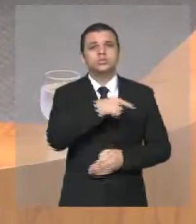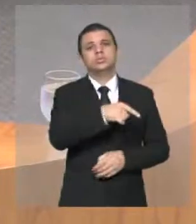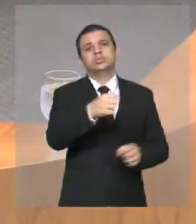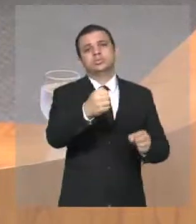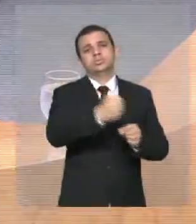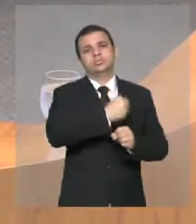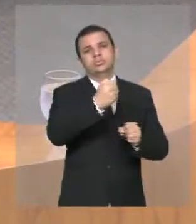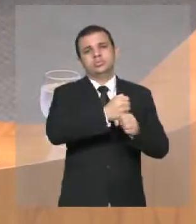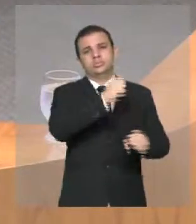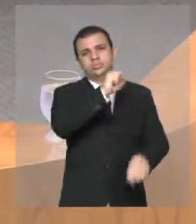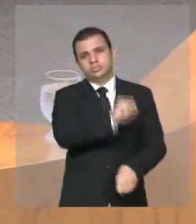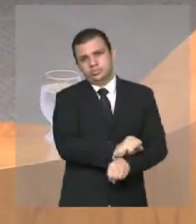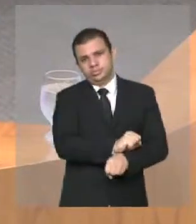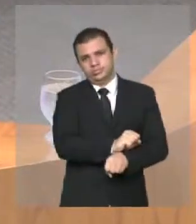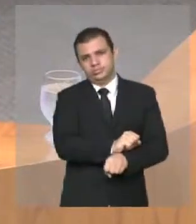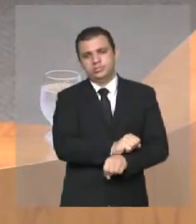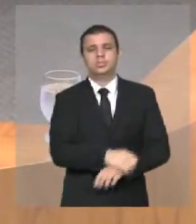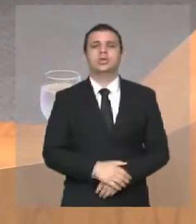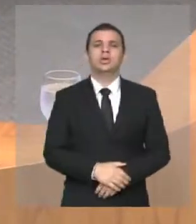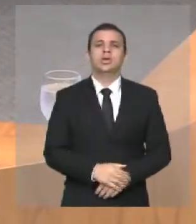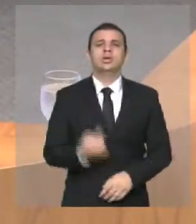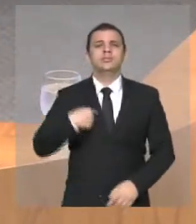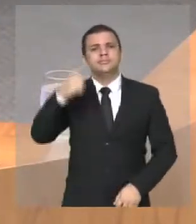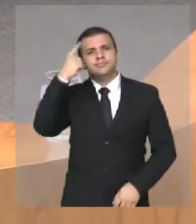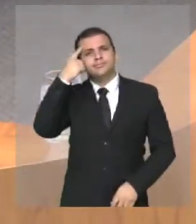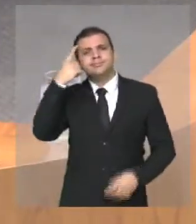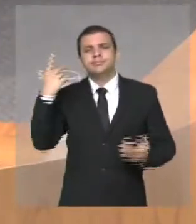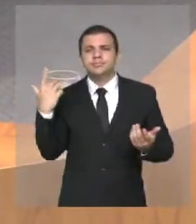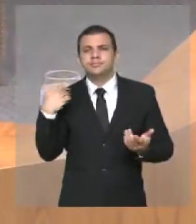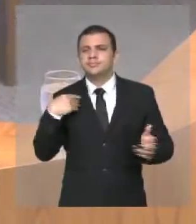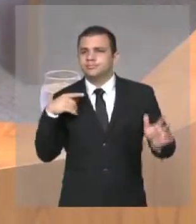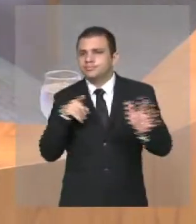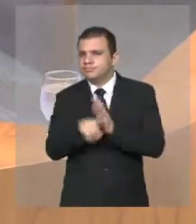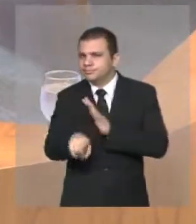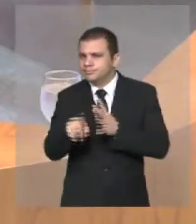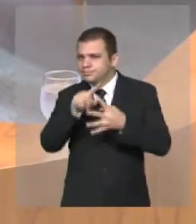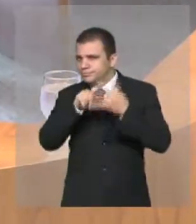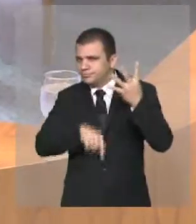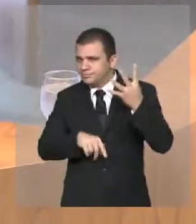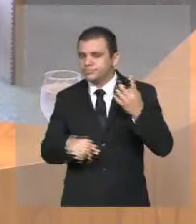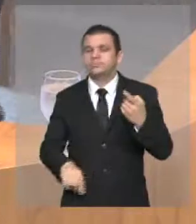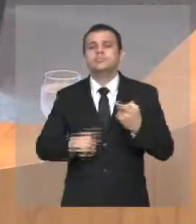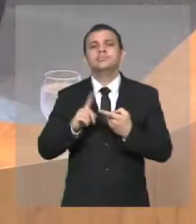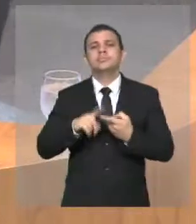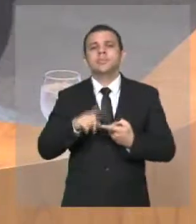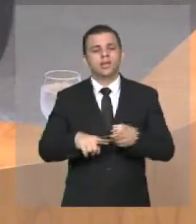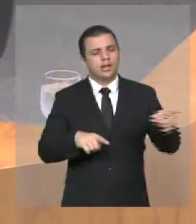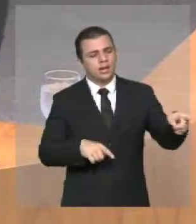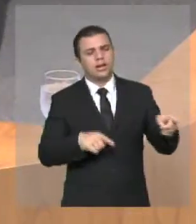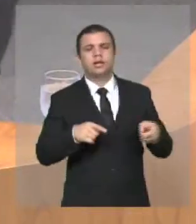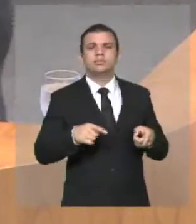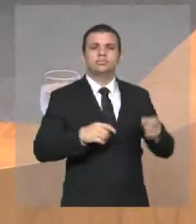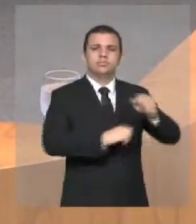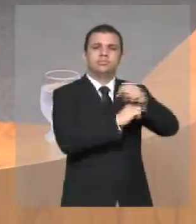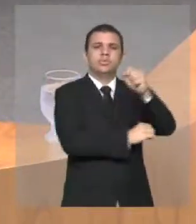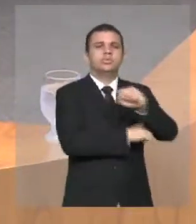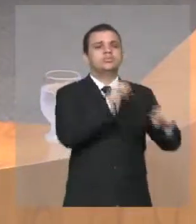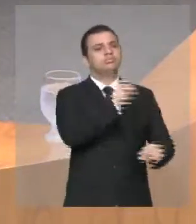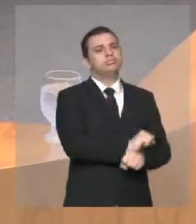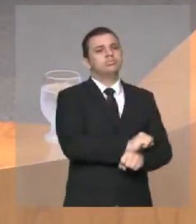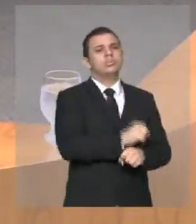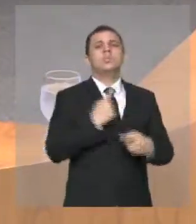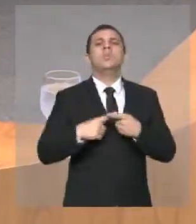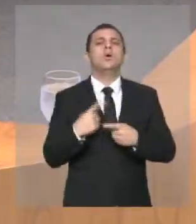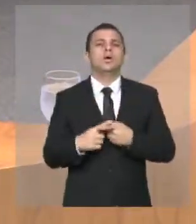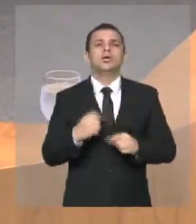Senhoras e senhores, eu faço quatro questionamentos na manhã de hoje. Primeiro, por que que a ponte está parada? Por que